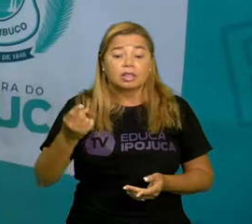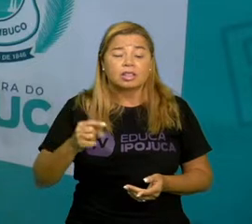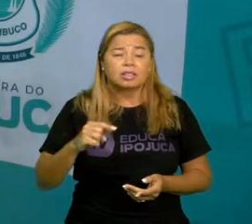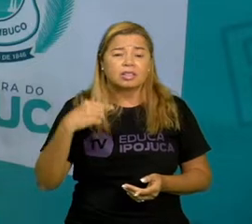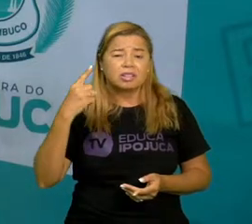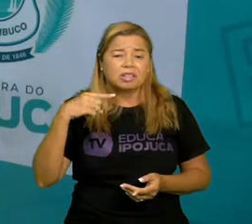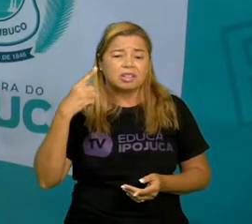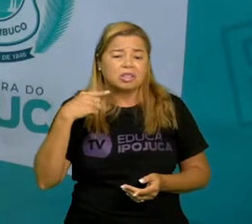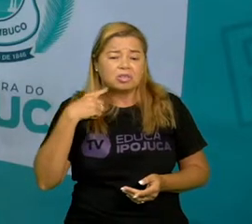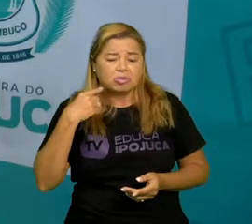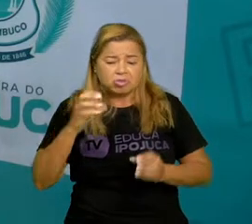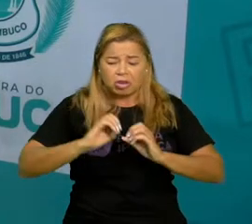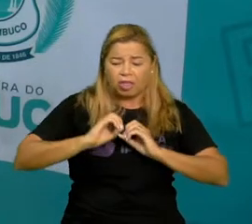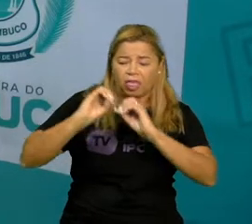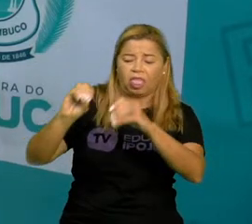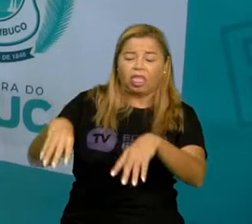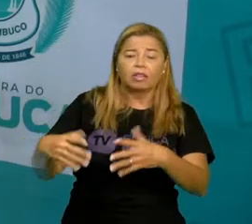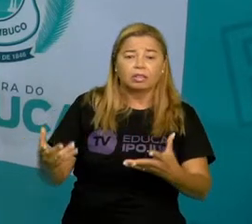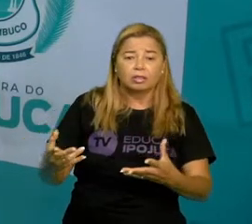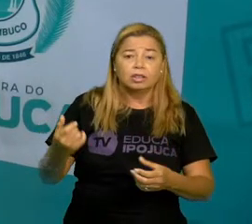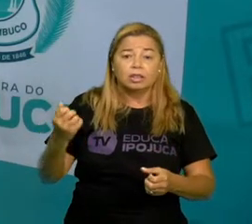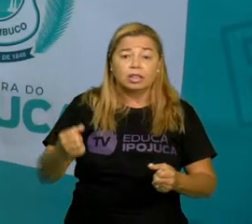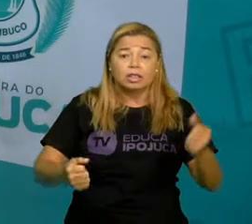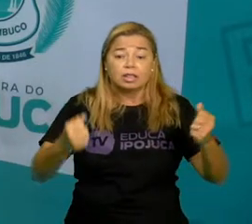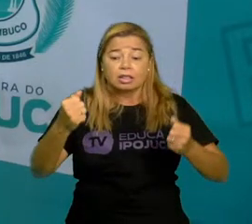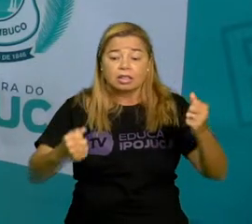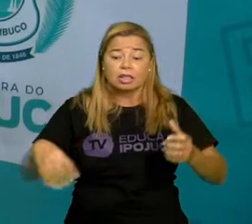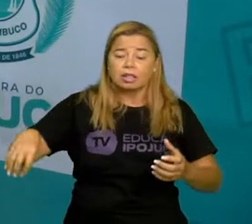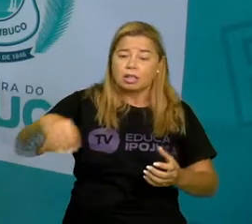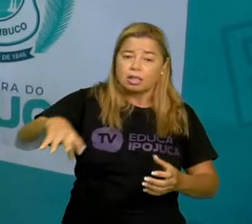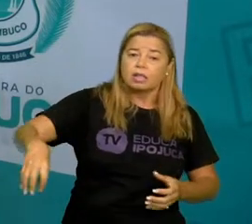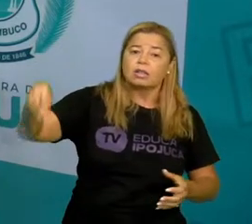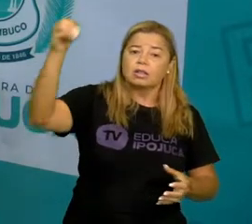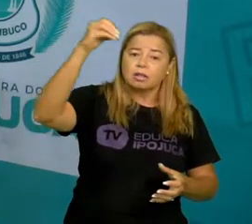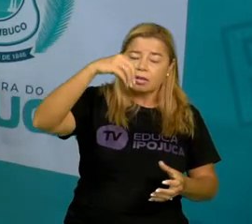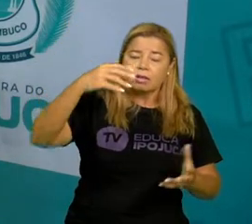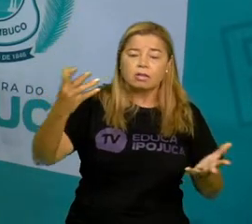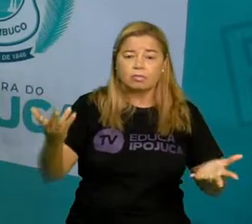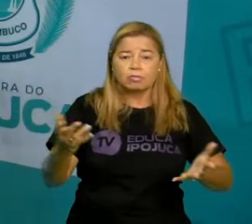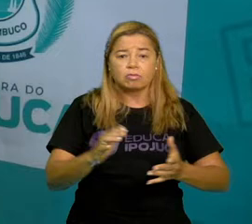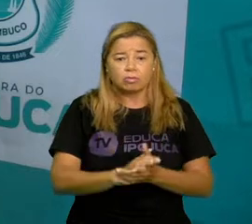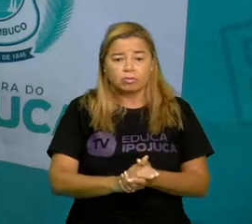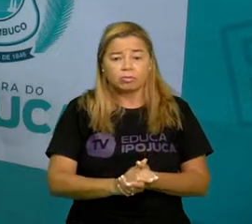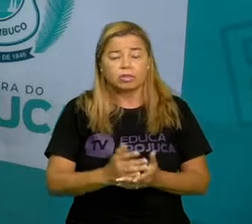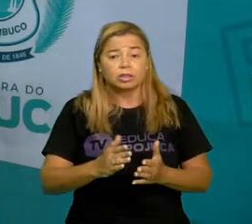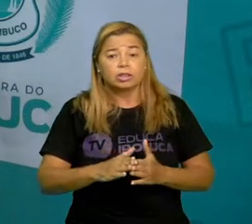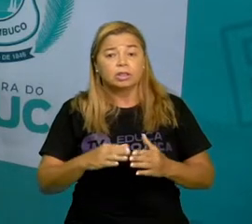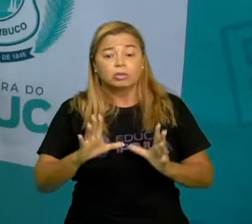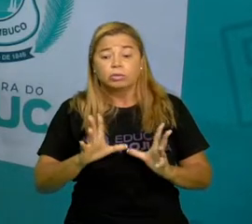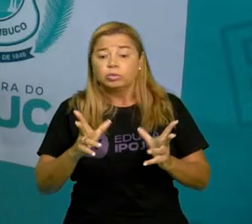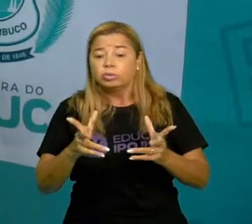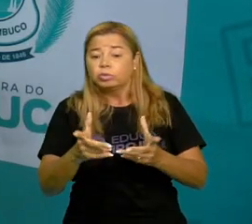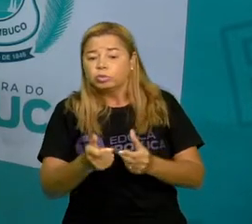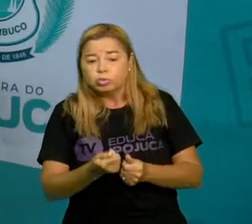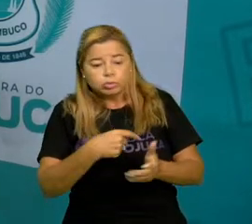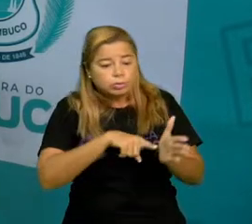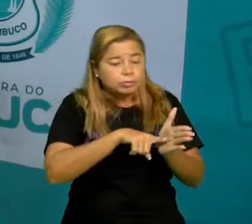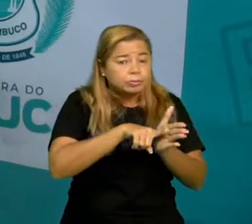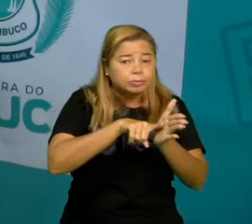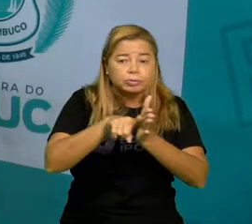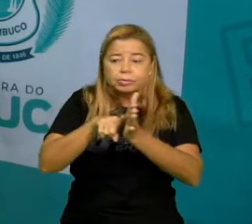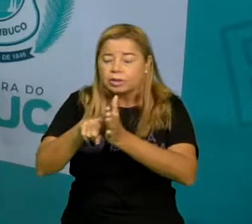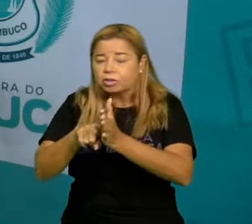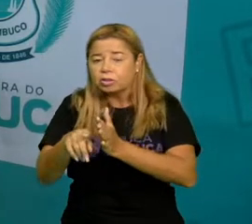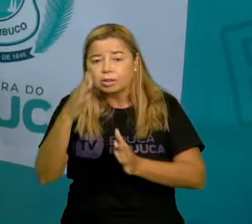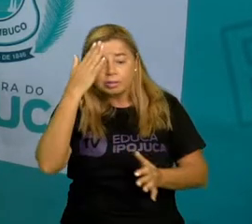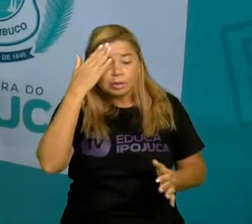se é descartado corretamente, se tem coleta de lixo, se tem saneamento, tudo isso vai interferir naquela taxa que a gente viu